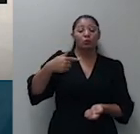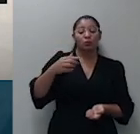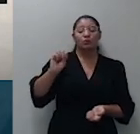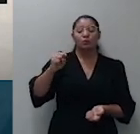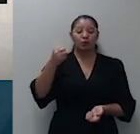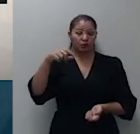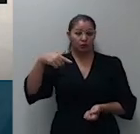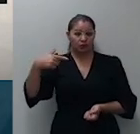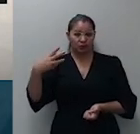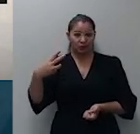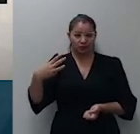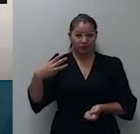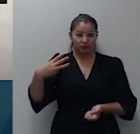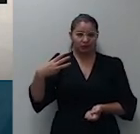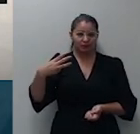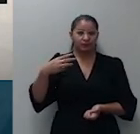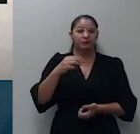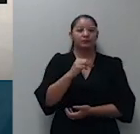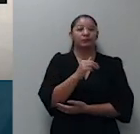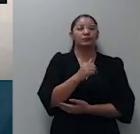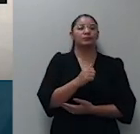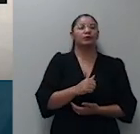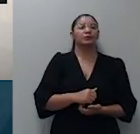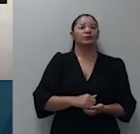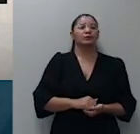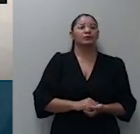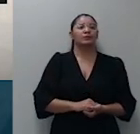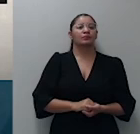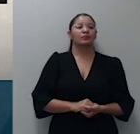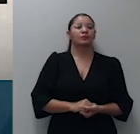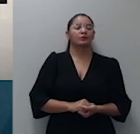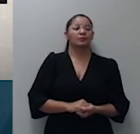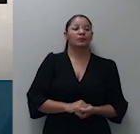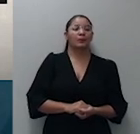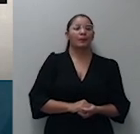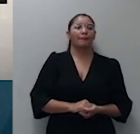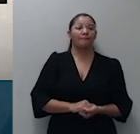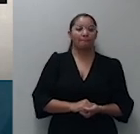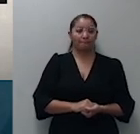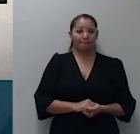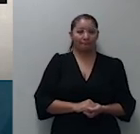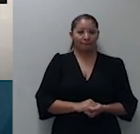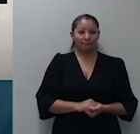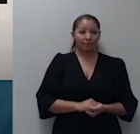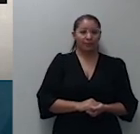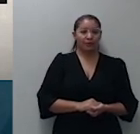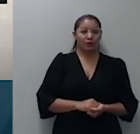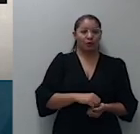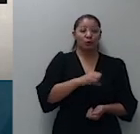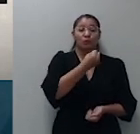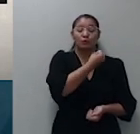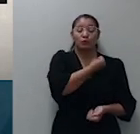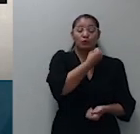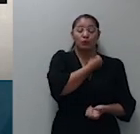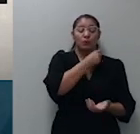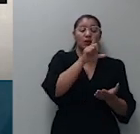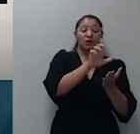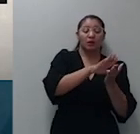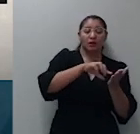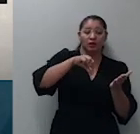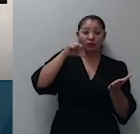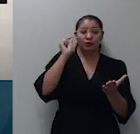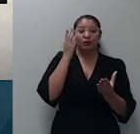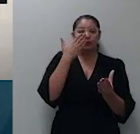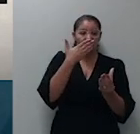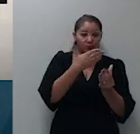.396.0. Respe.369.1.823.417,